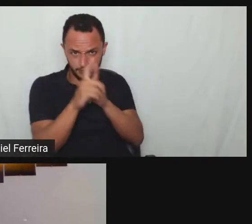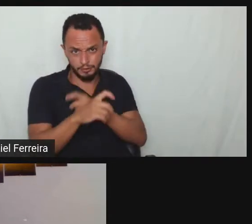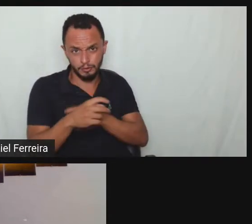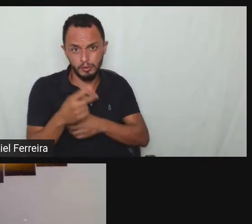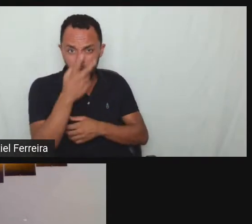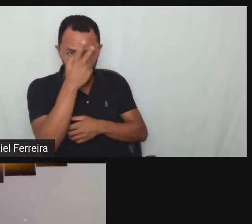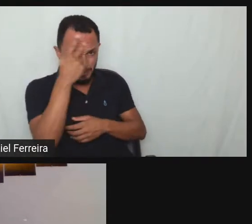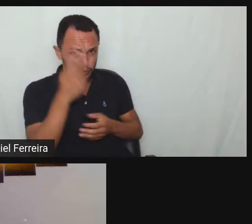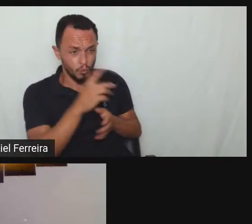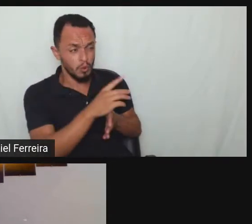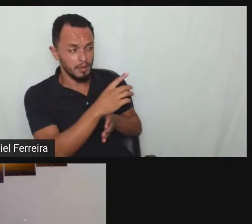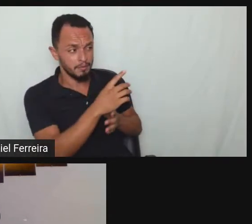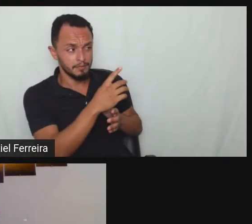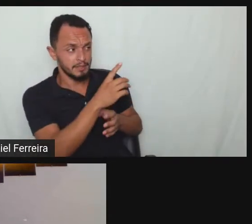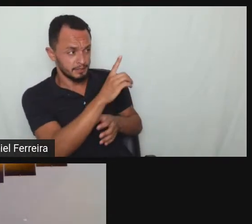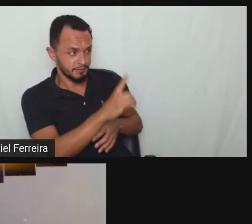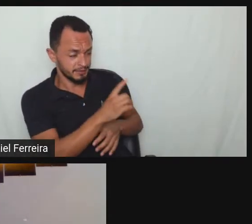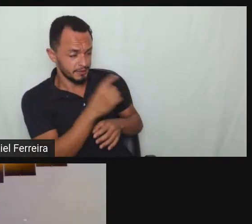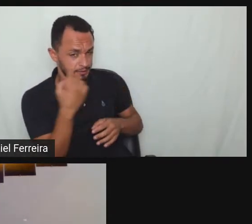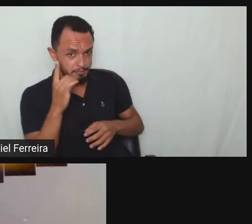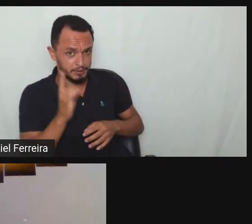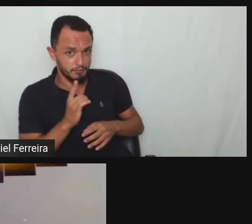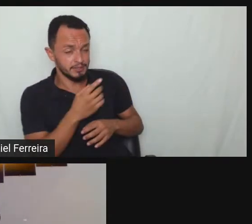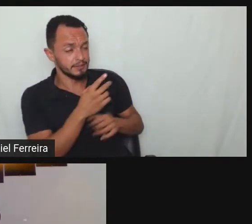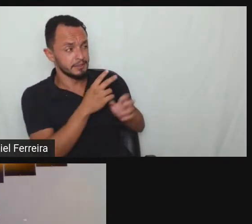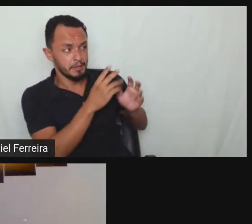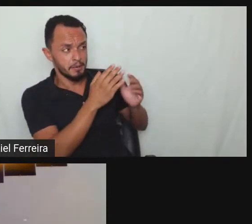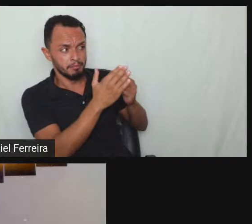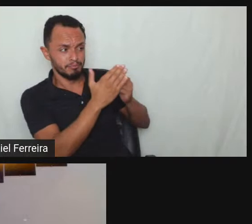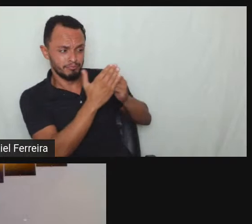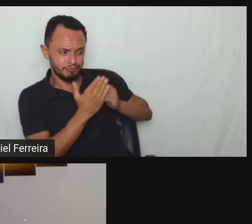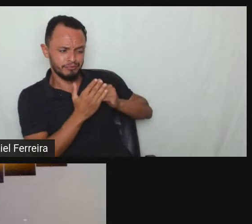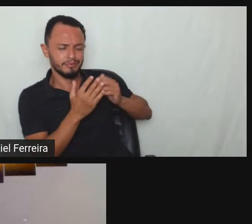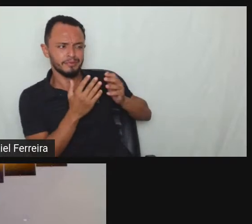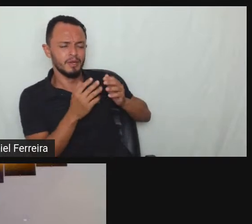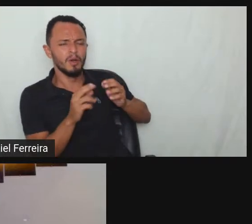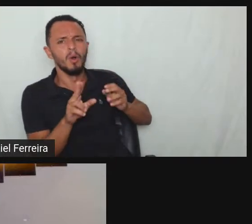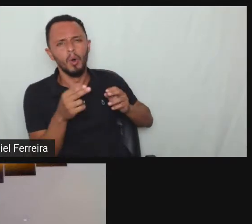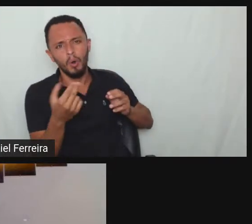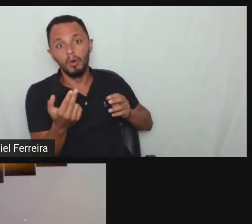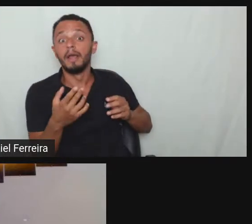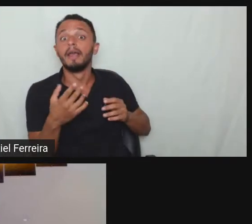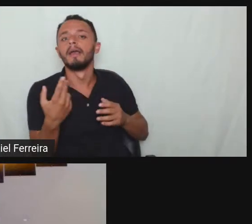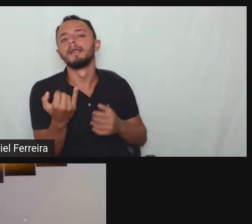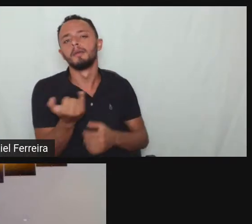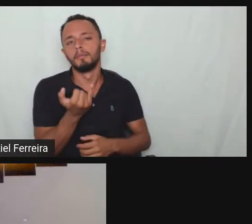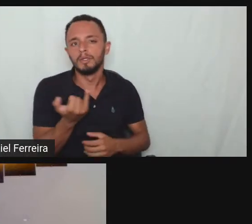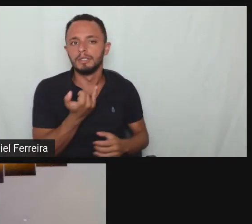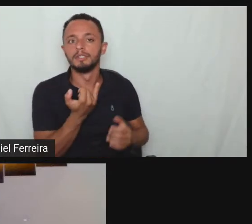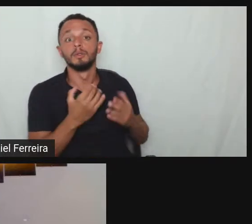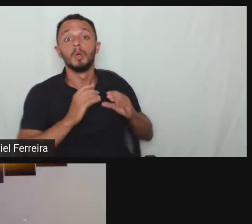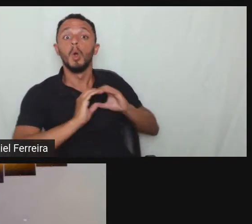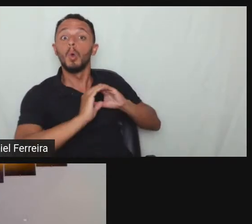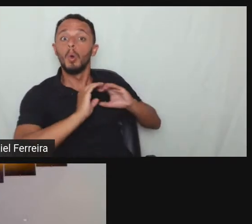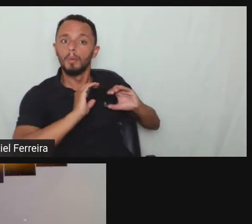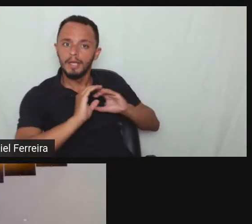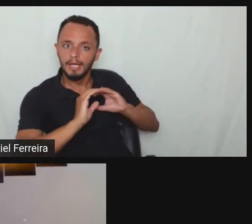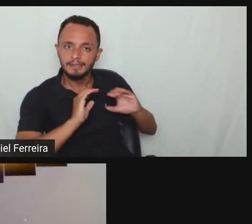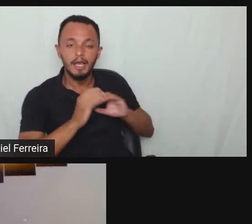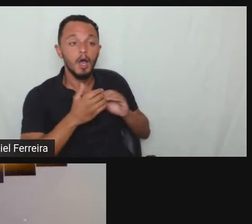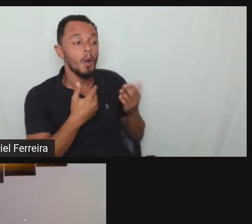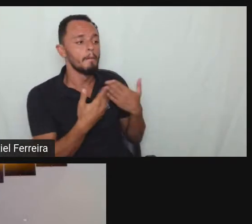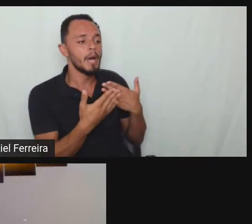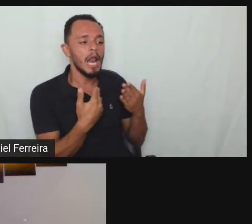é procura seu superior conversa com o RH da empresa muitas vezes na empresa